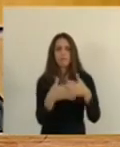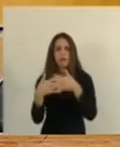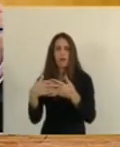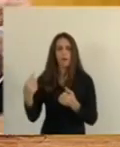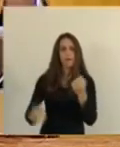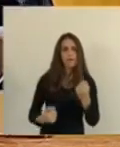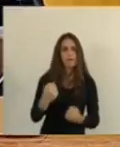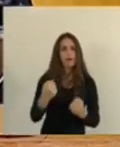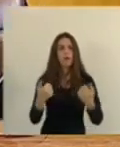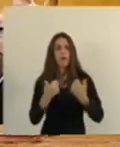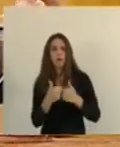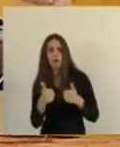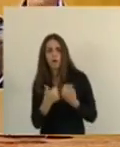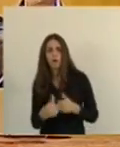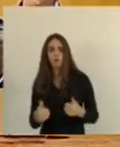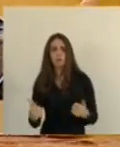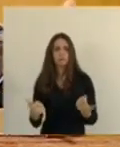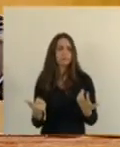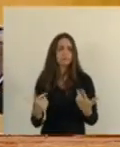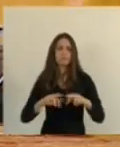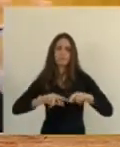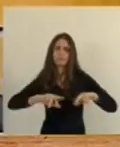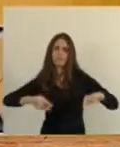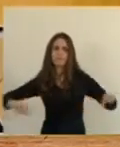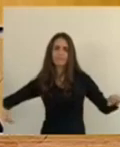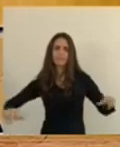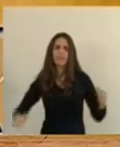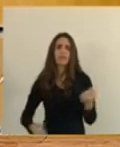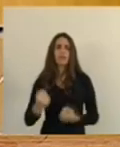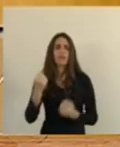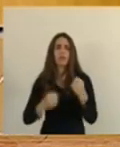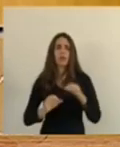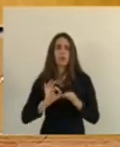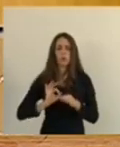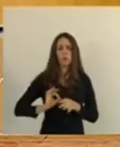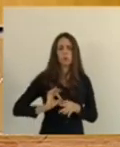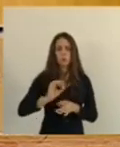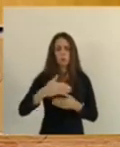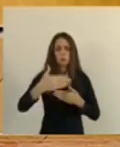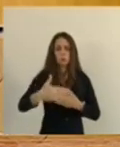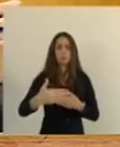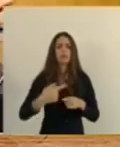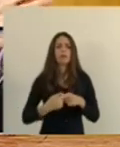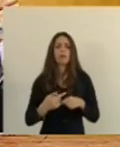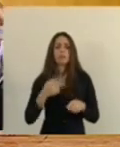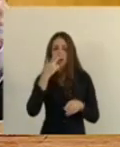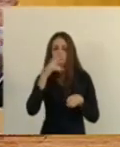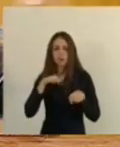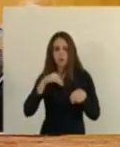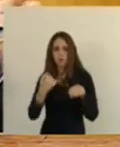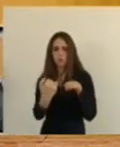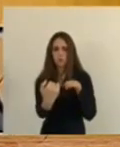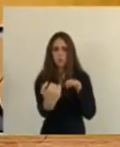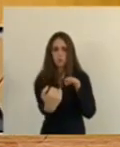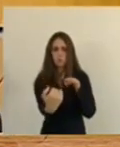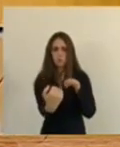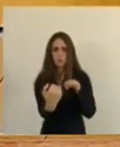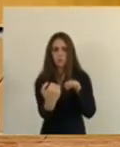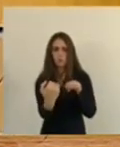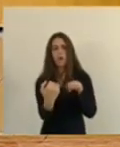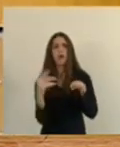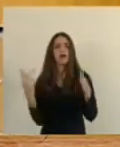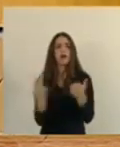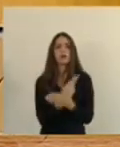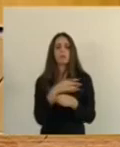ônibus, carretas, bitrem de 30 metros de comprimento, passando um por outro a 100 km por